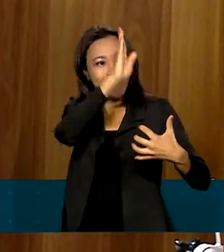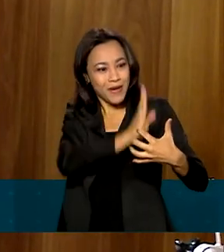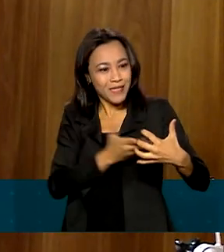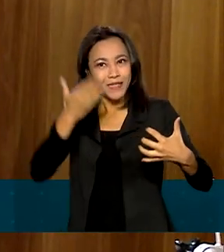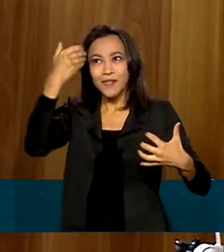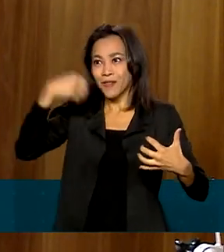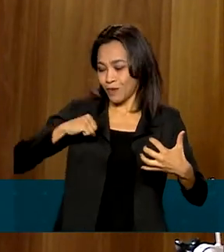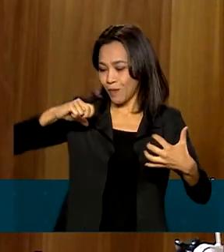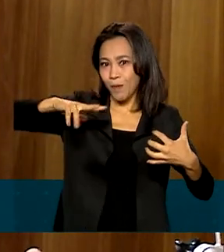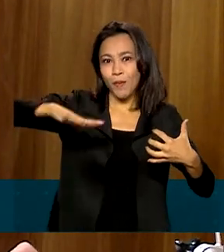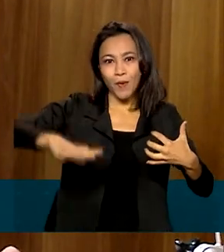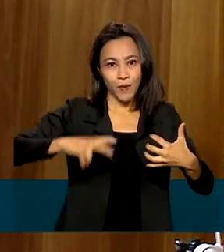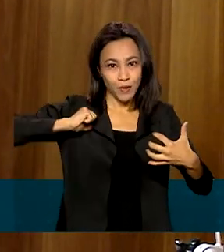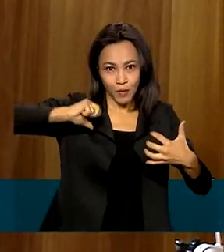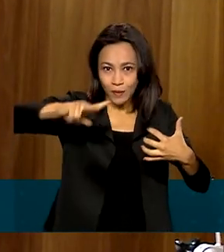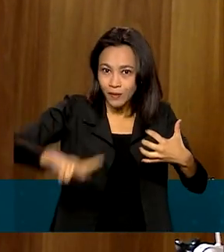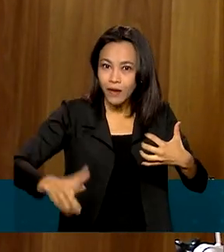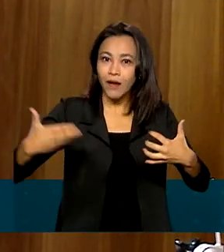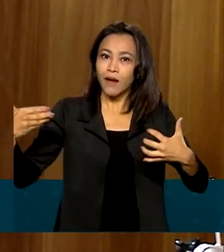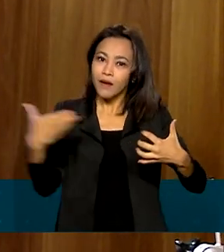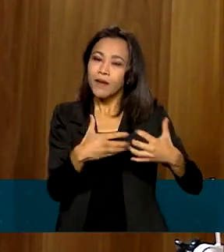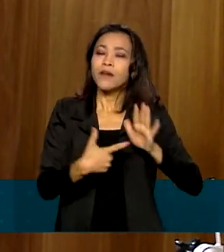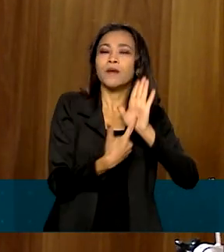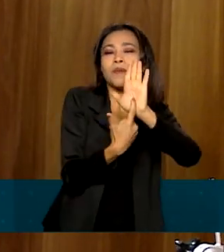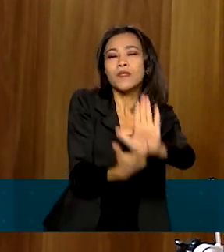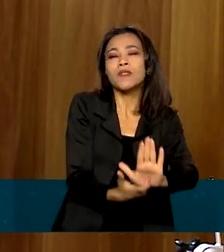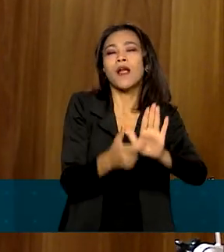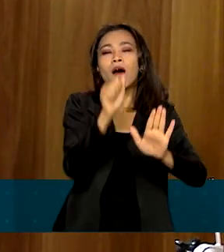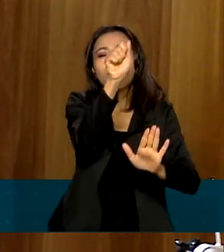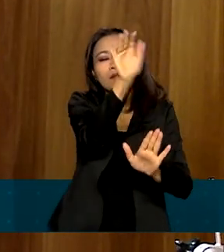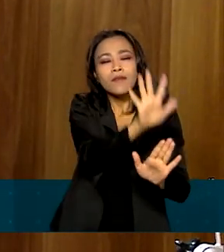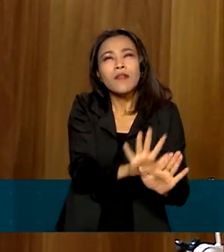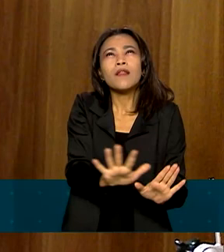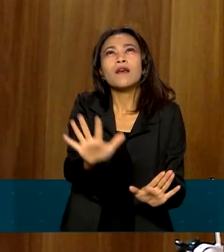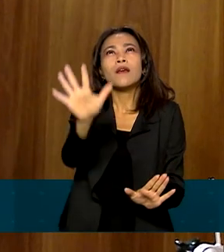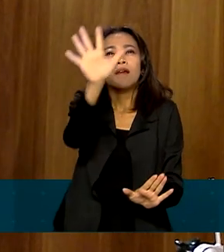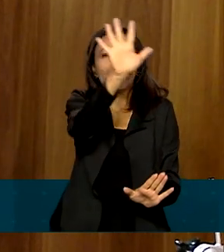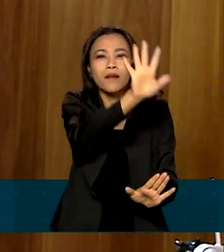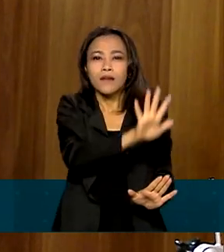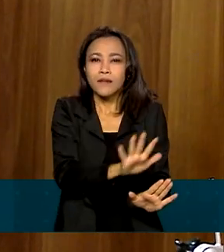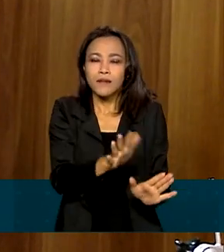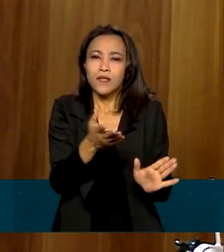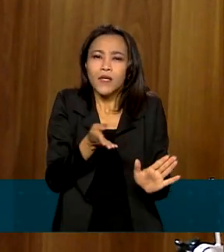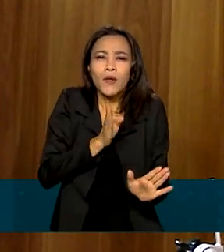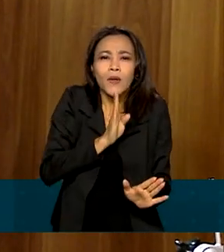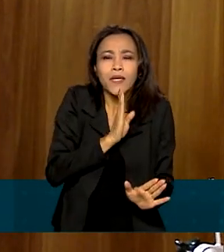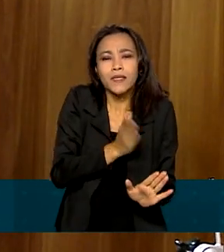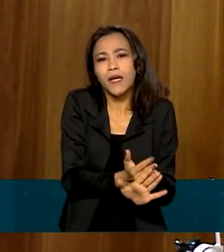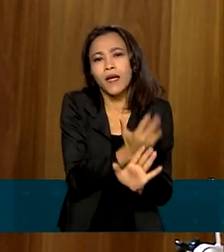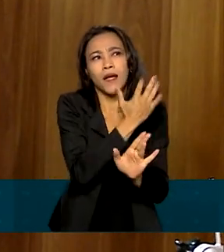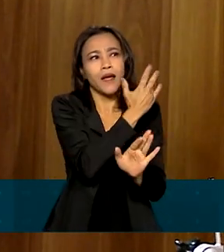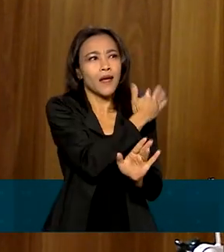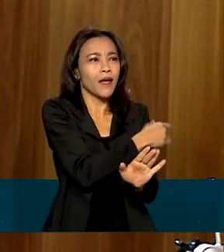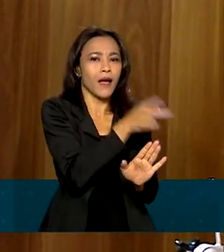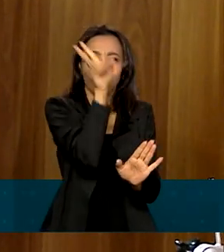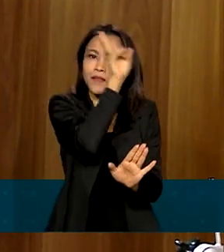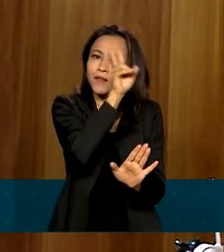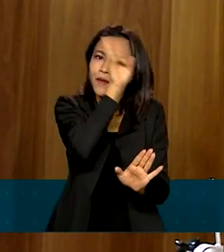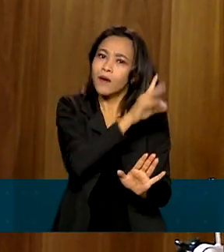simbolizar todo o nosso povo, todo o nosso território. E conhecer a nossa história faz com que